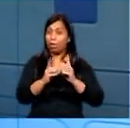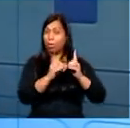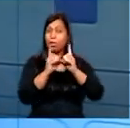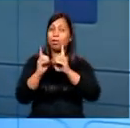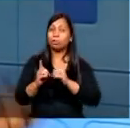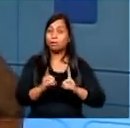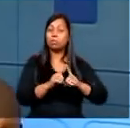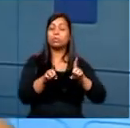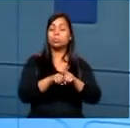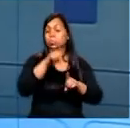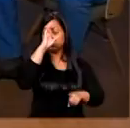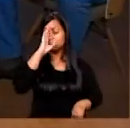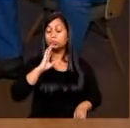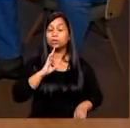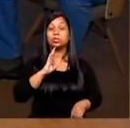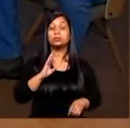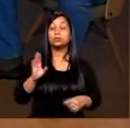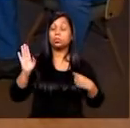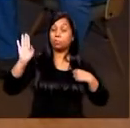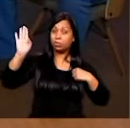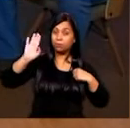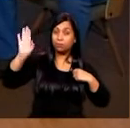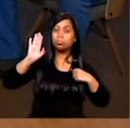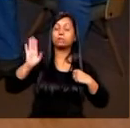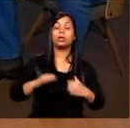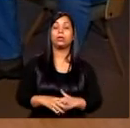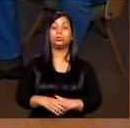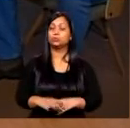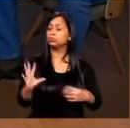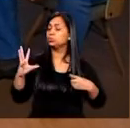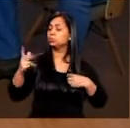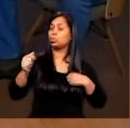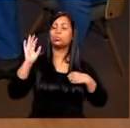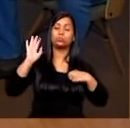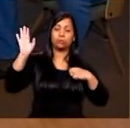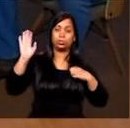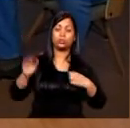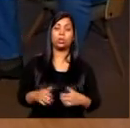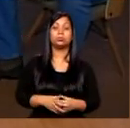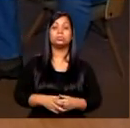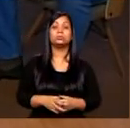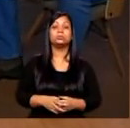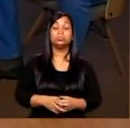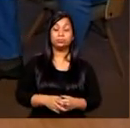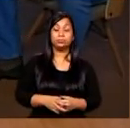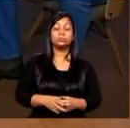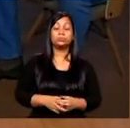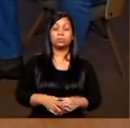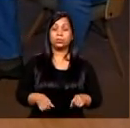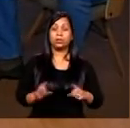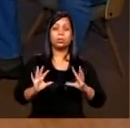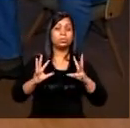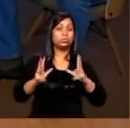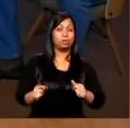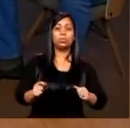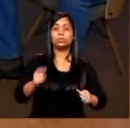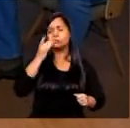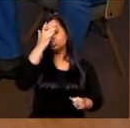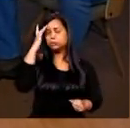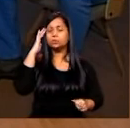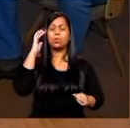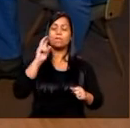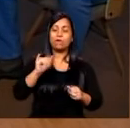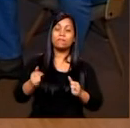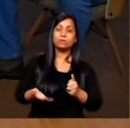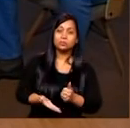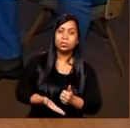precisa, gratuitamente. Também voluntários. Também voluntários. Esses profissionais também voluntários. voluntários. Desde a coordenação até as pessoas que vão fazer o